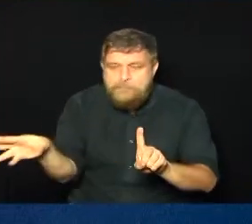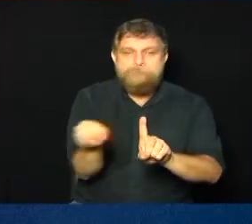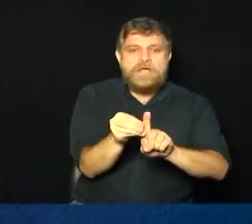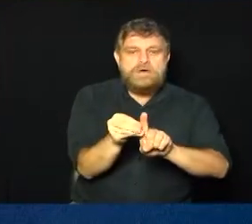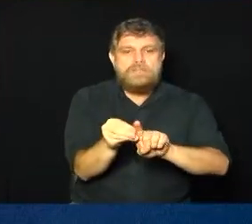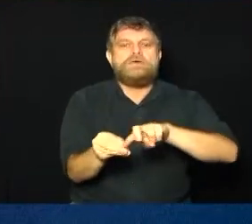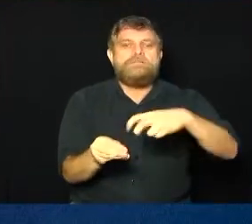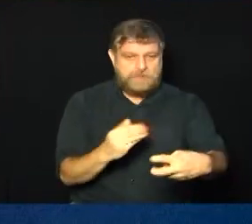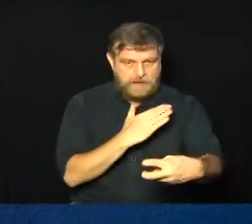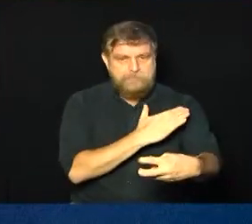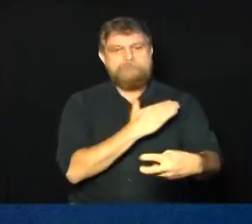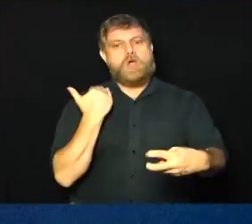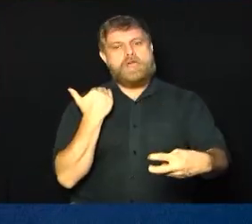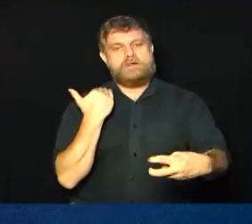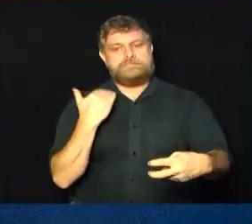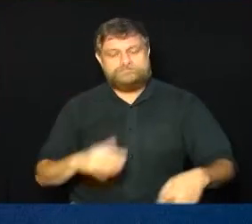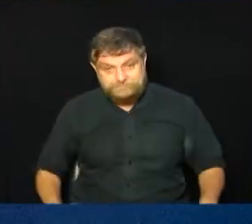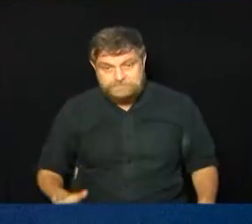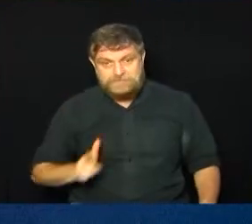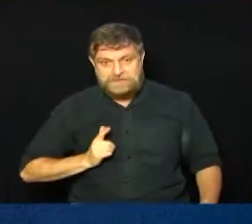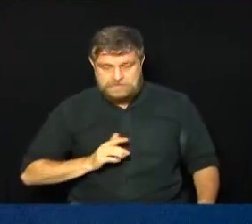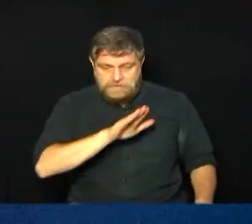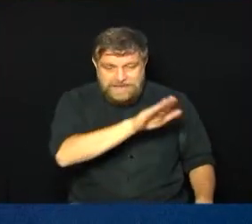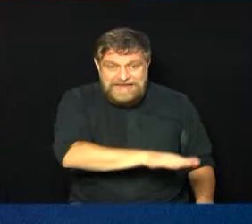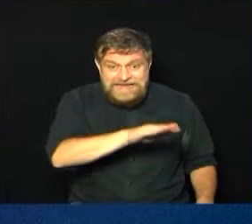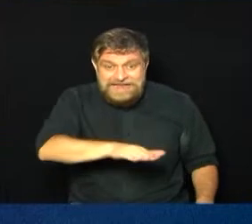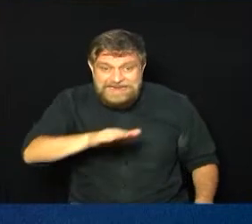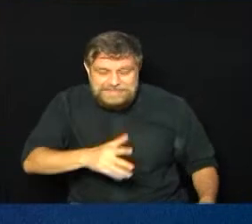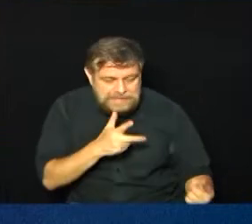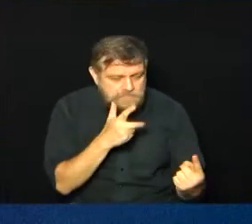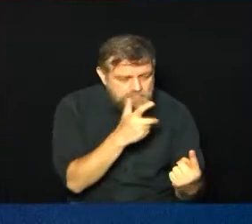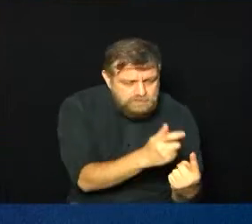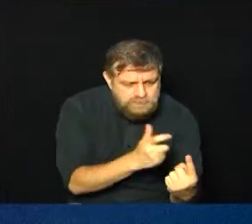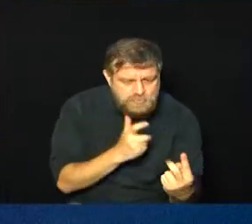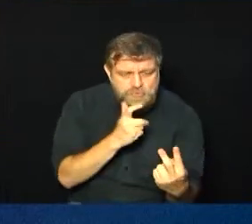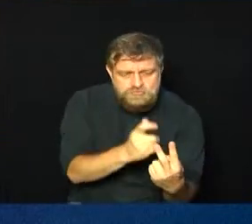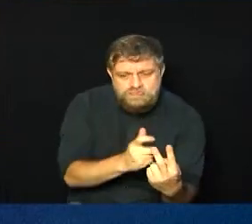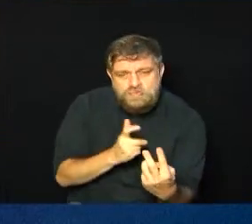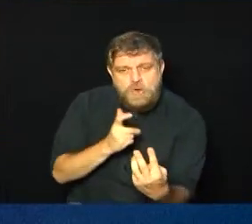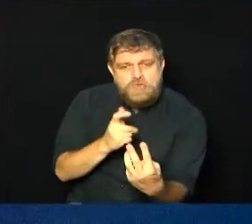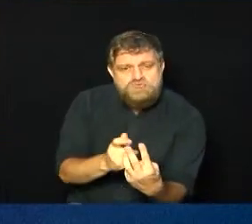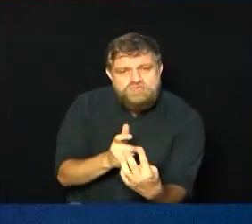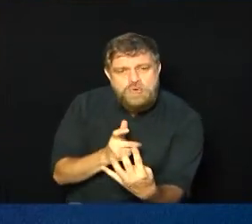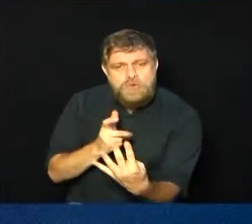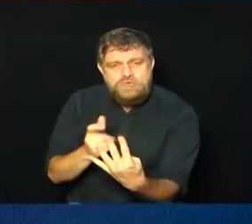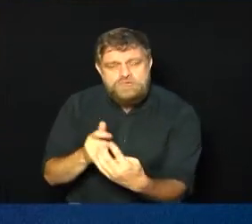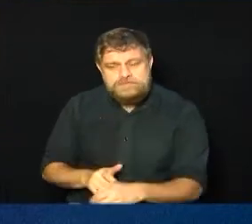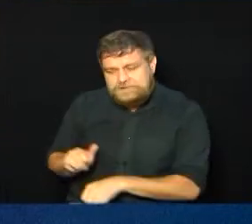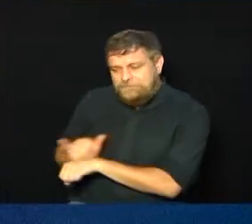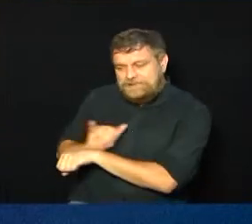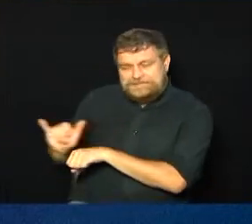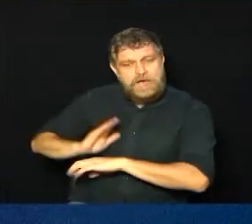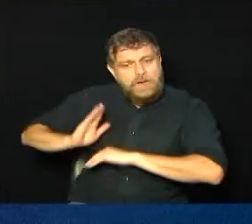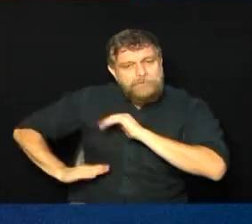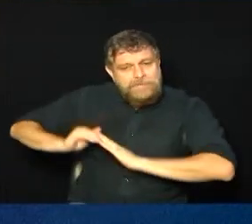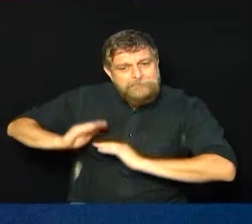Covid-19. Então, vacinar as nossas crianças é uma iniciativa